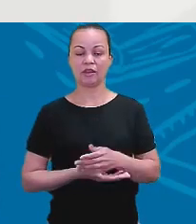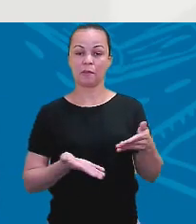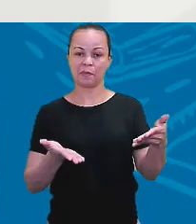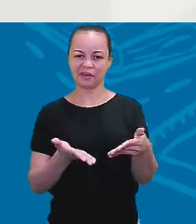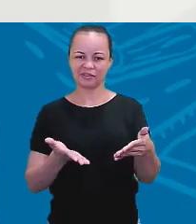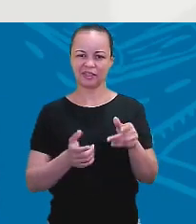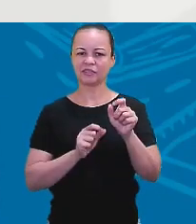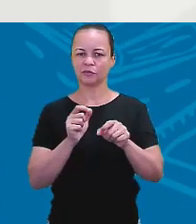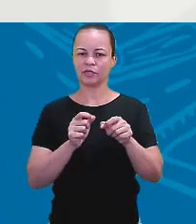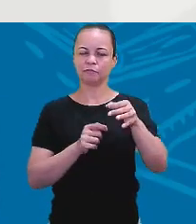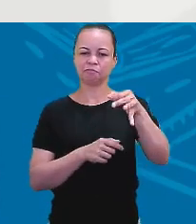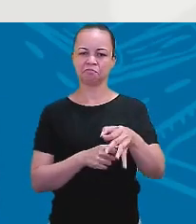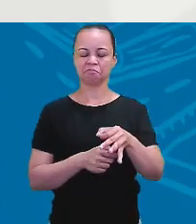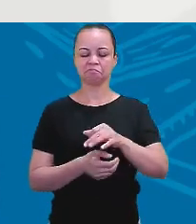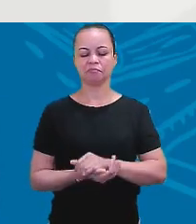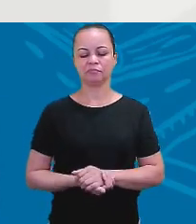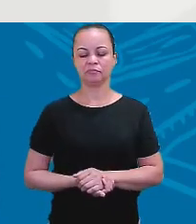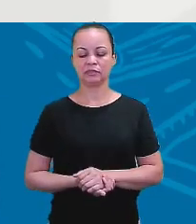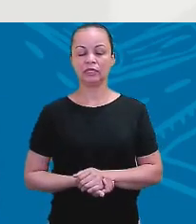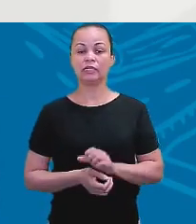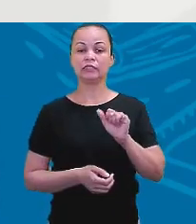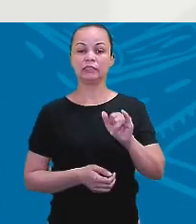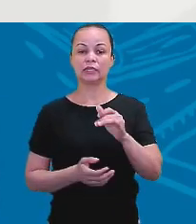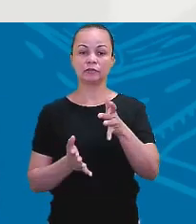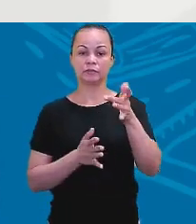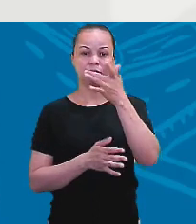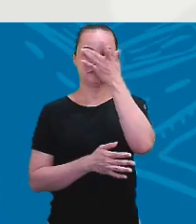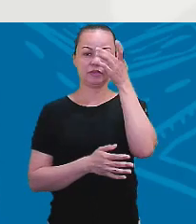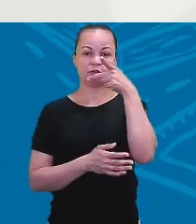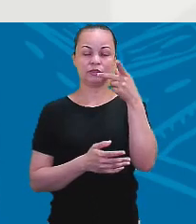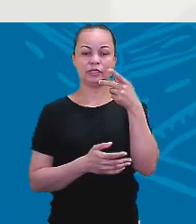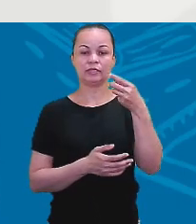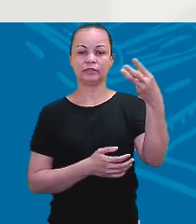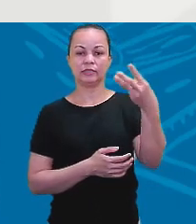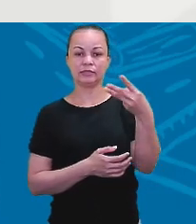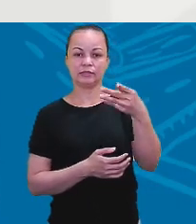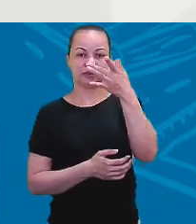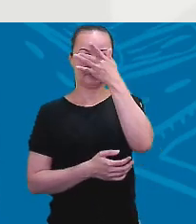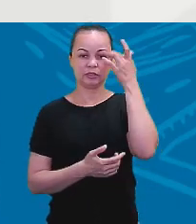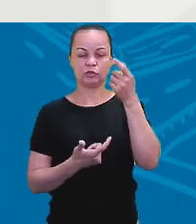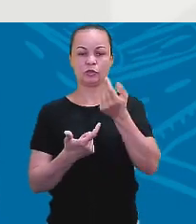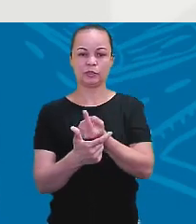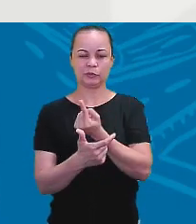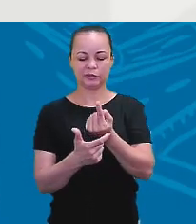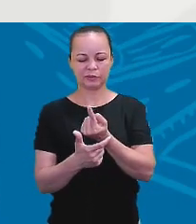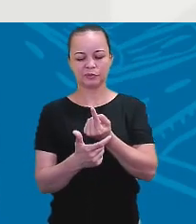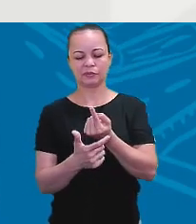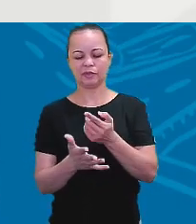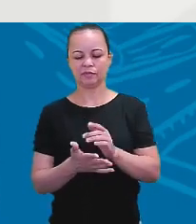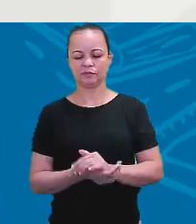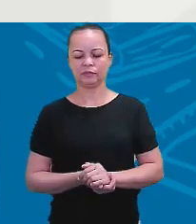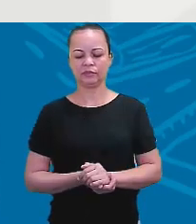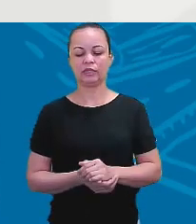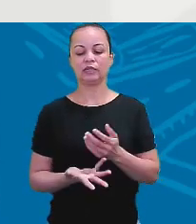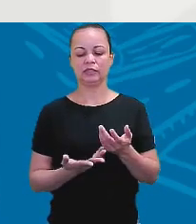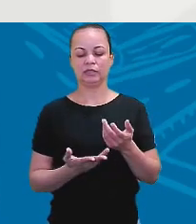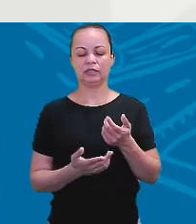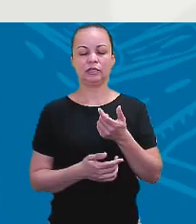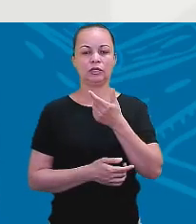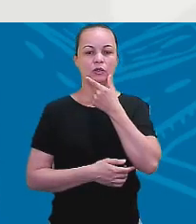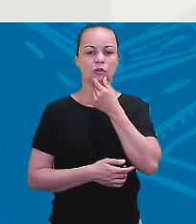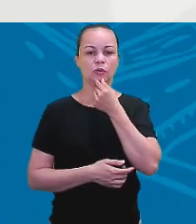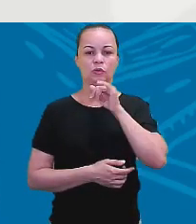Acertou. E quem disse que é terceira pessoa do singular? Acertou mais ainda. Olha lá. Jonas é